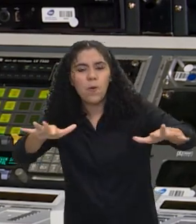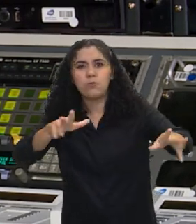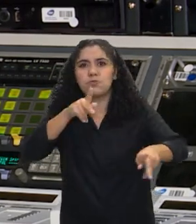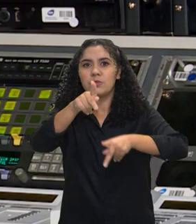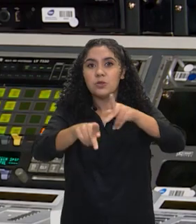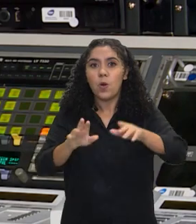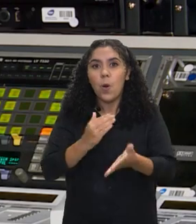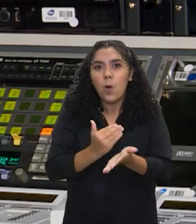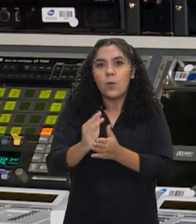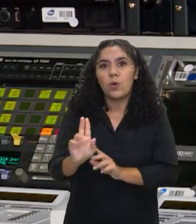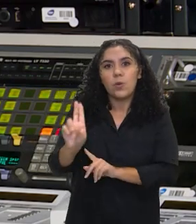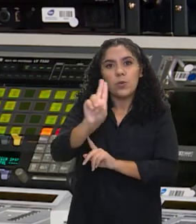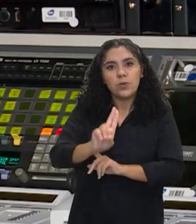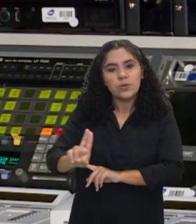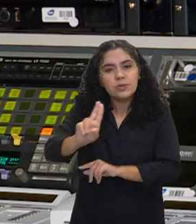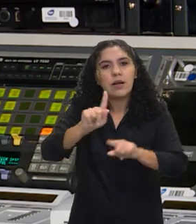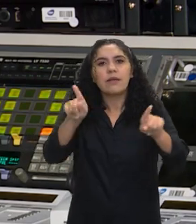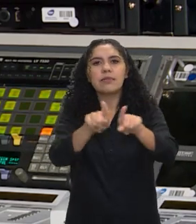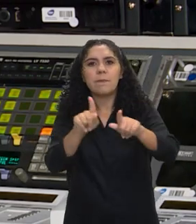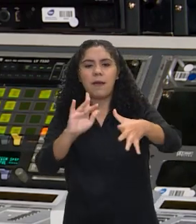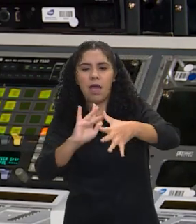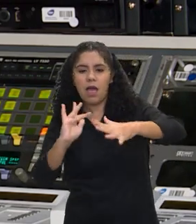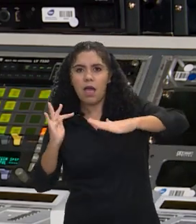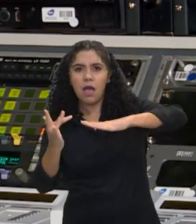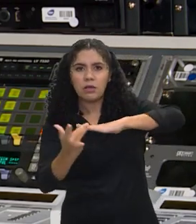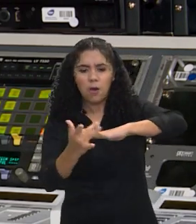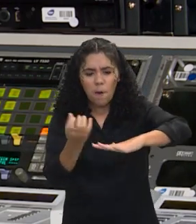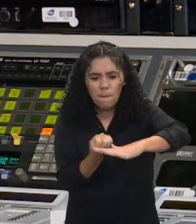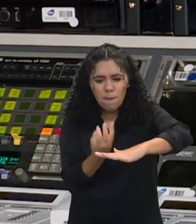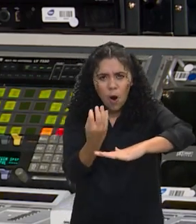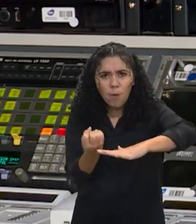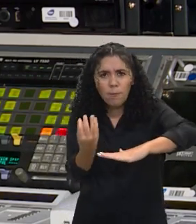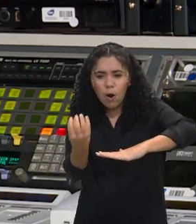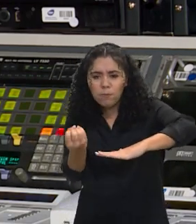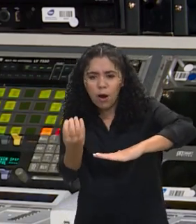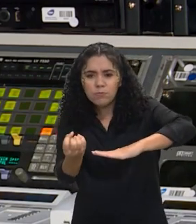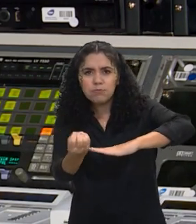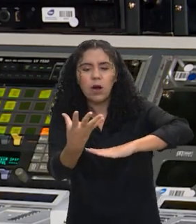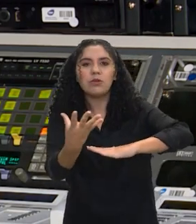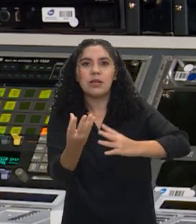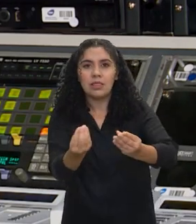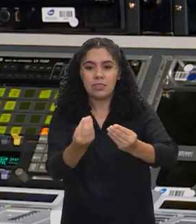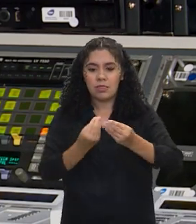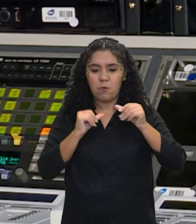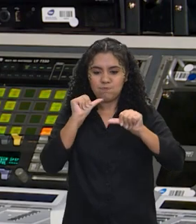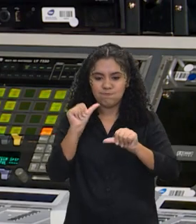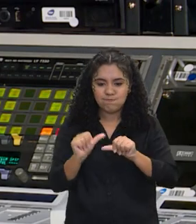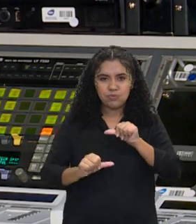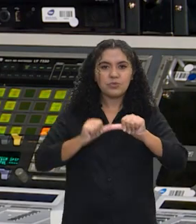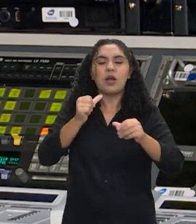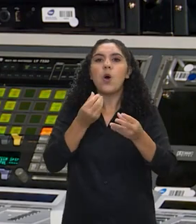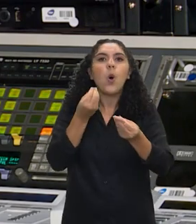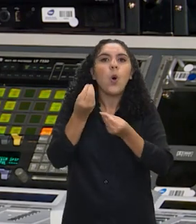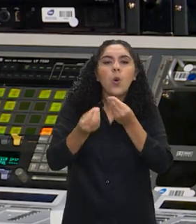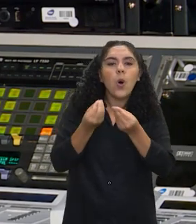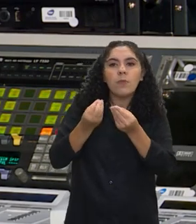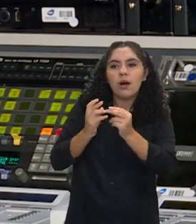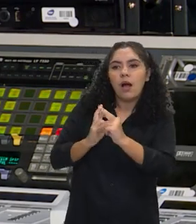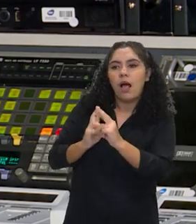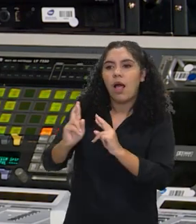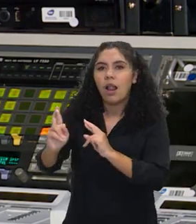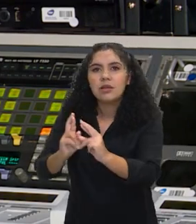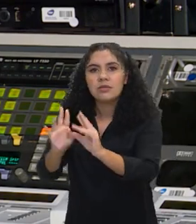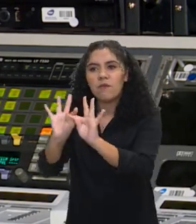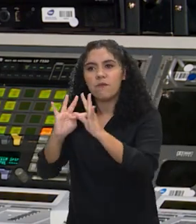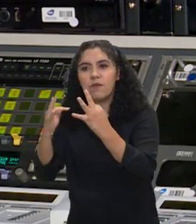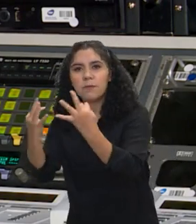do smartphone e pelo crescimento das redes sociais, fez com que a gente mudasse completamente nossa maneira de se relacionar com a nossa